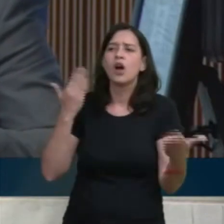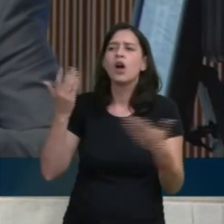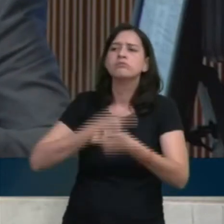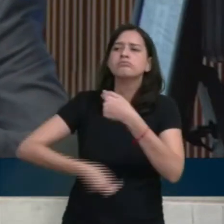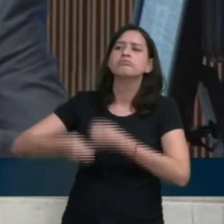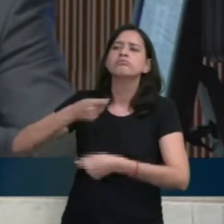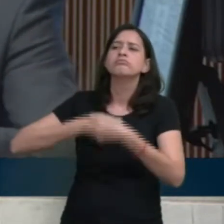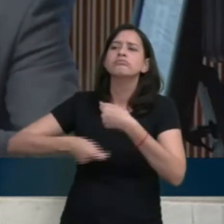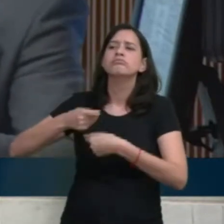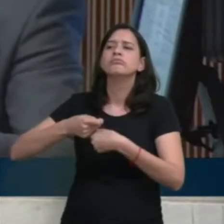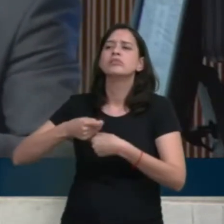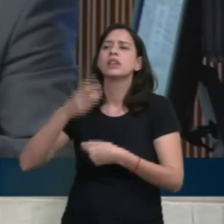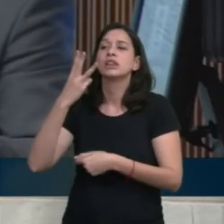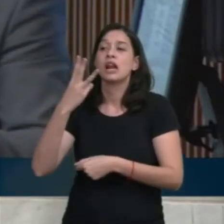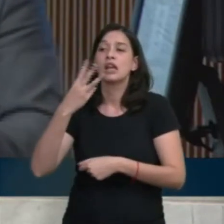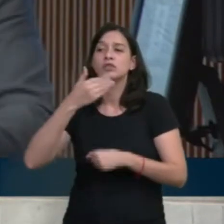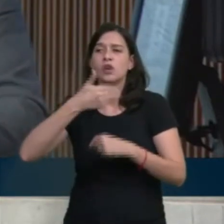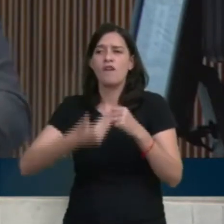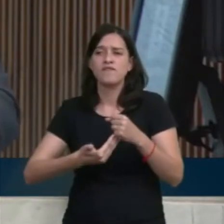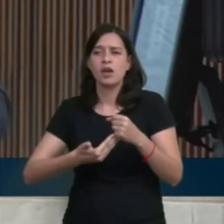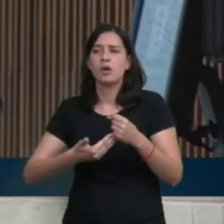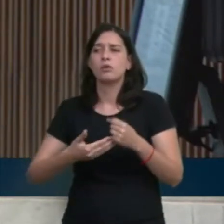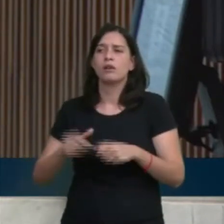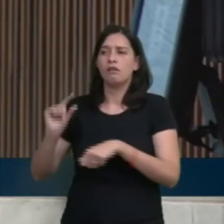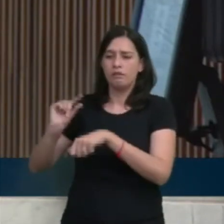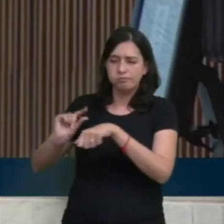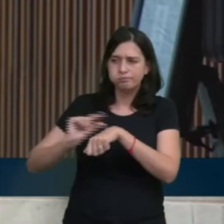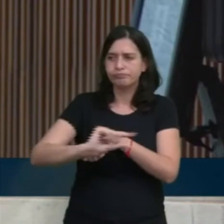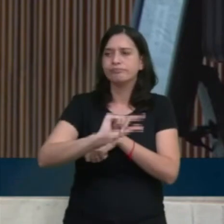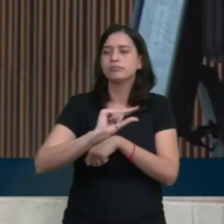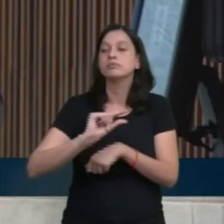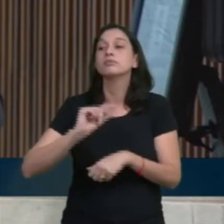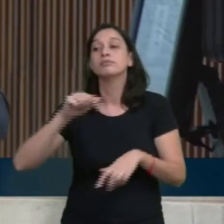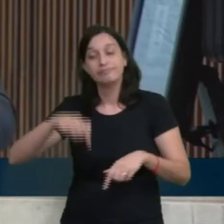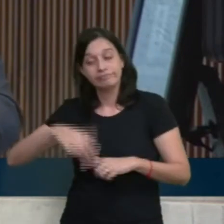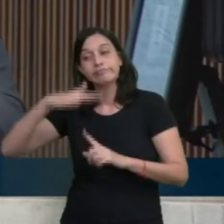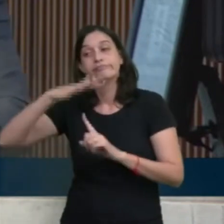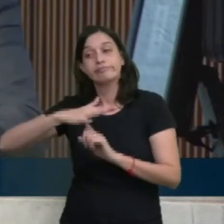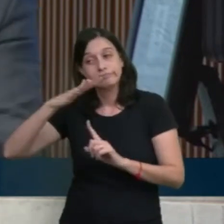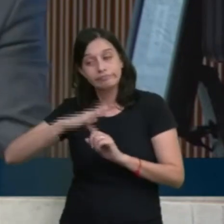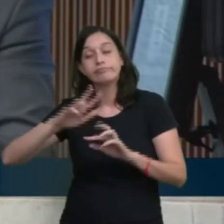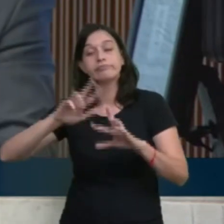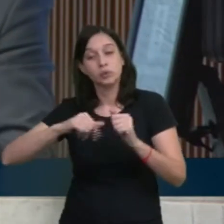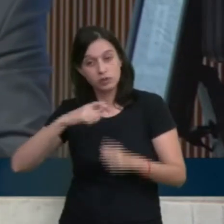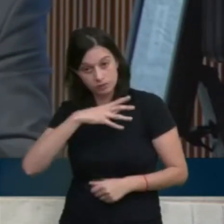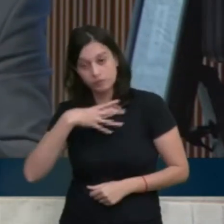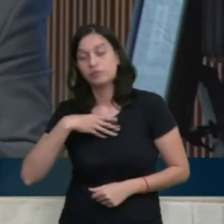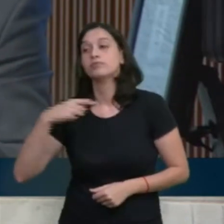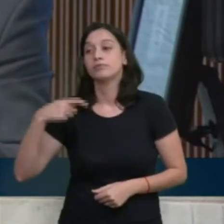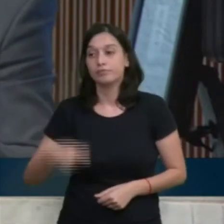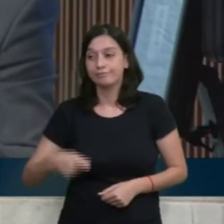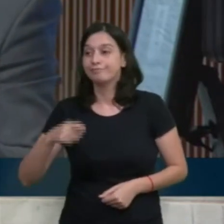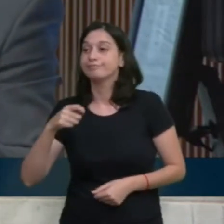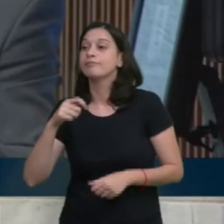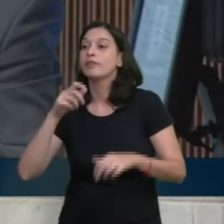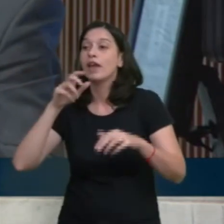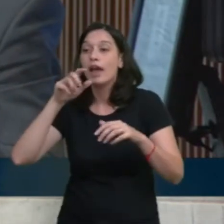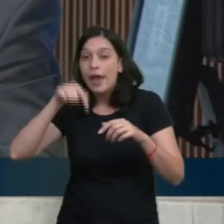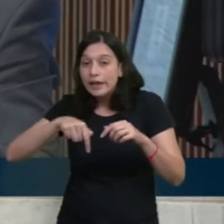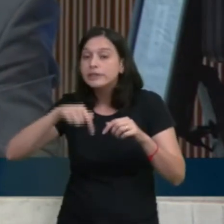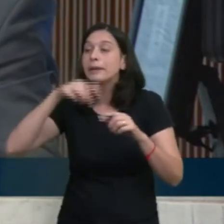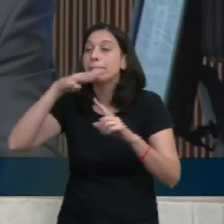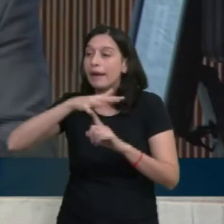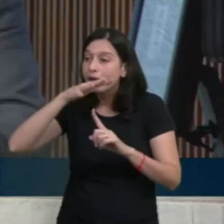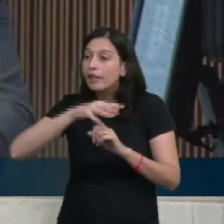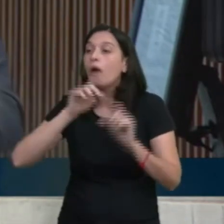dos três últimos governos do Paraná. Esse é o Paraná do Ratinho Júnior. E é esse o Paraná que está